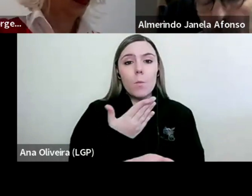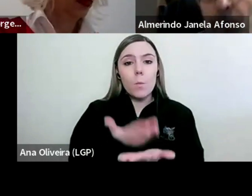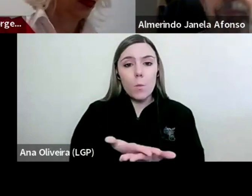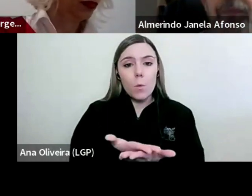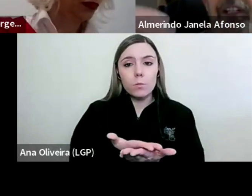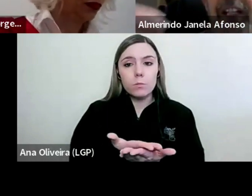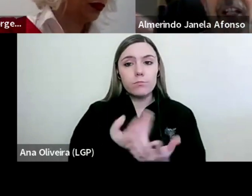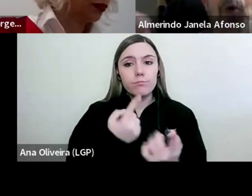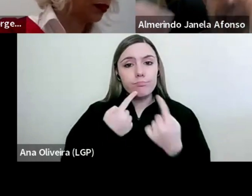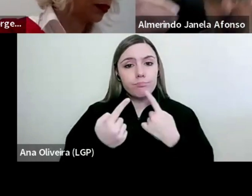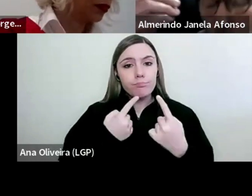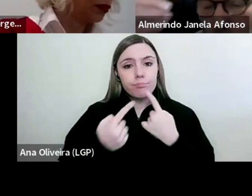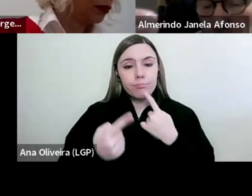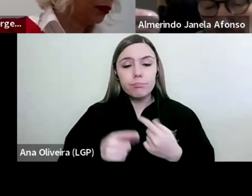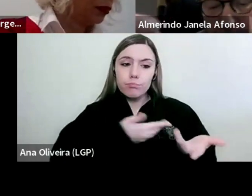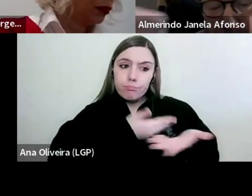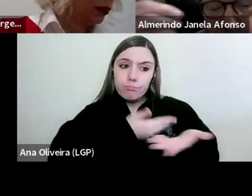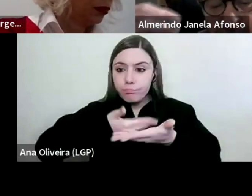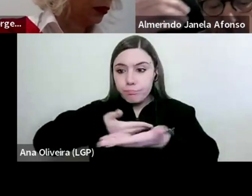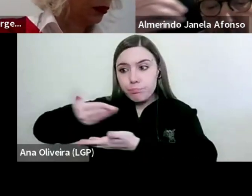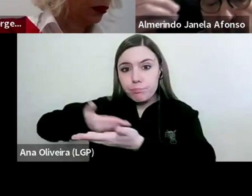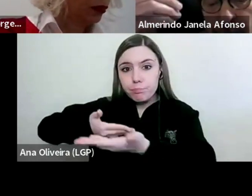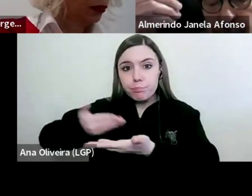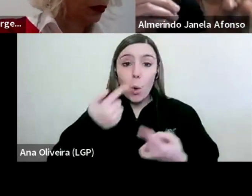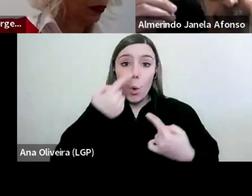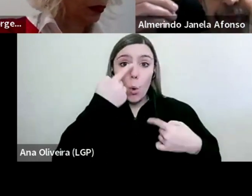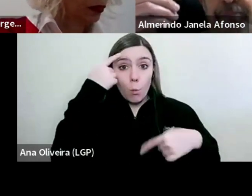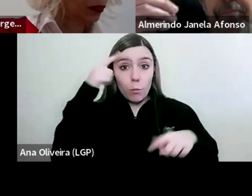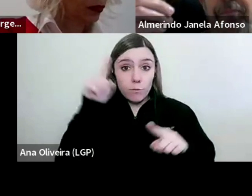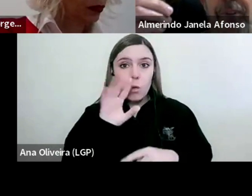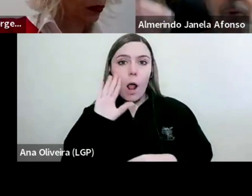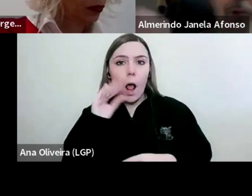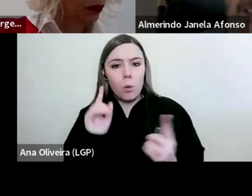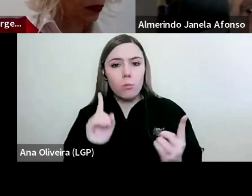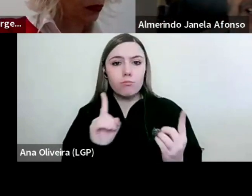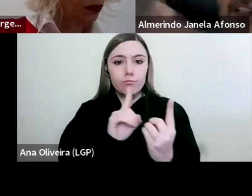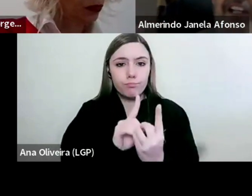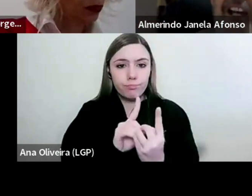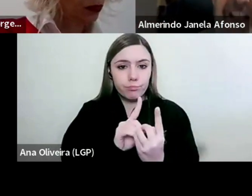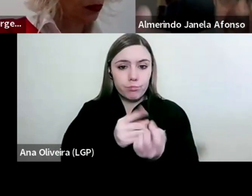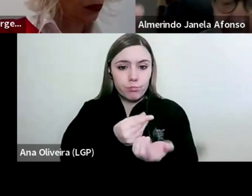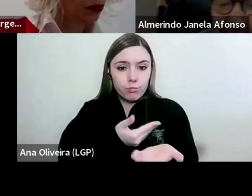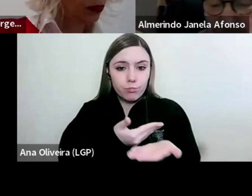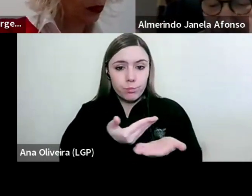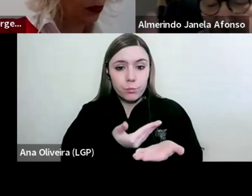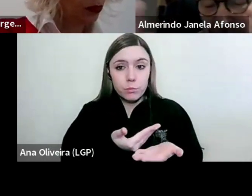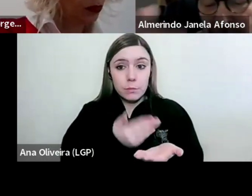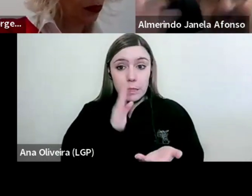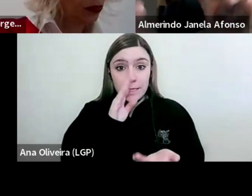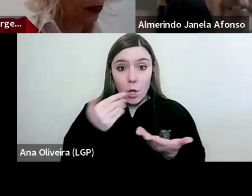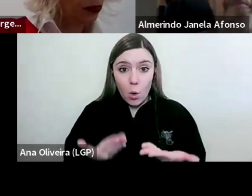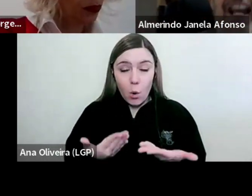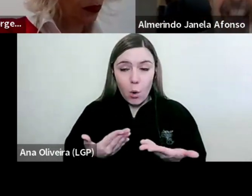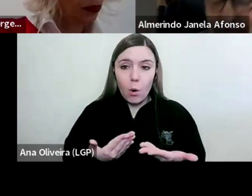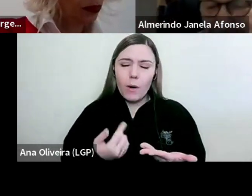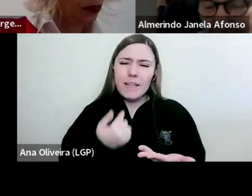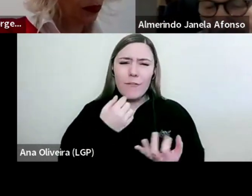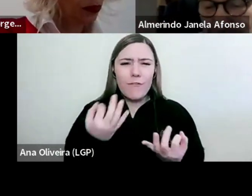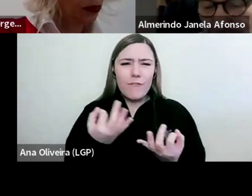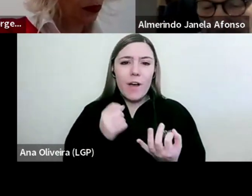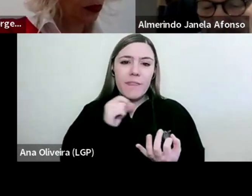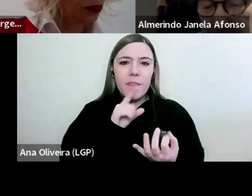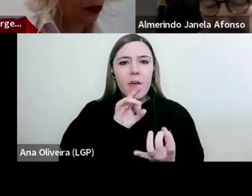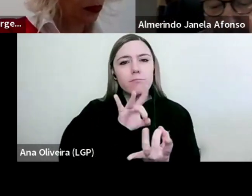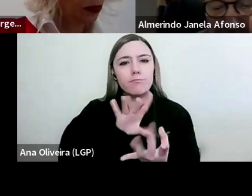diálogo e o encontro professor-aluno. Hoje dir-se-ia o feedback sistemático,